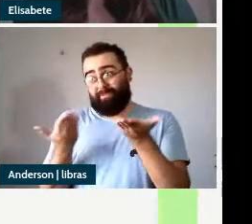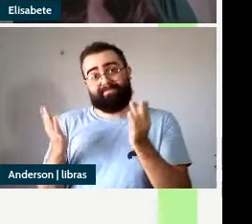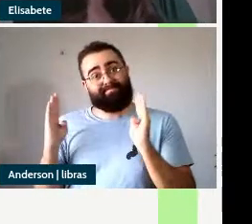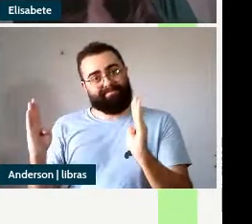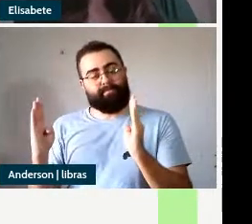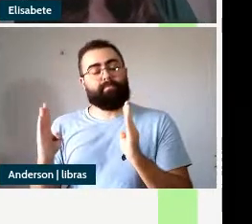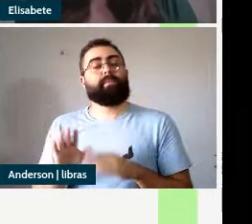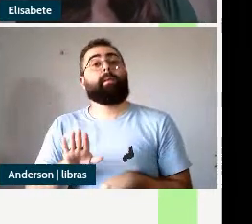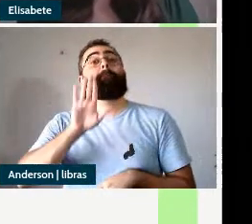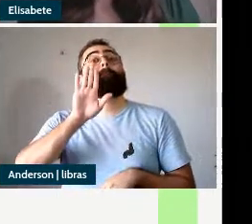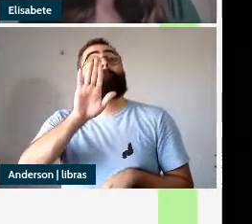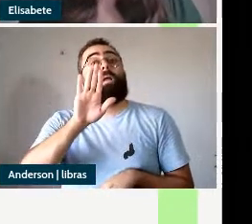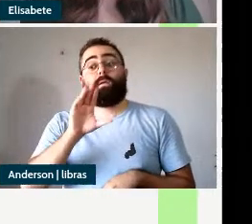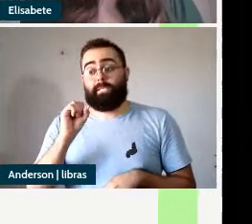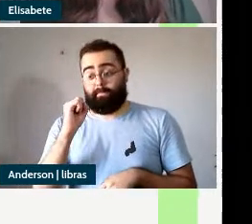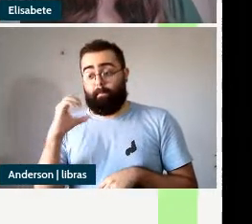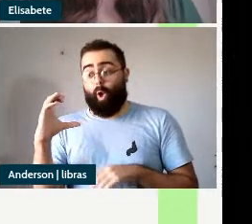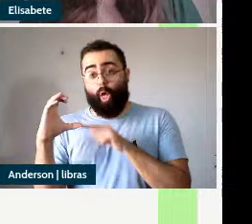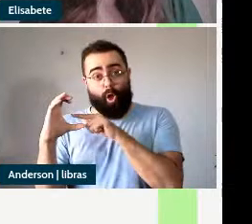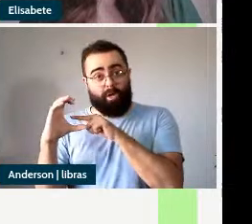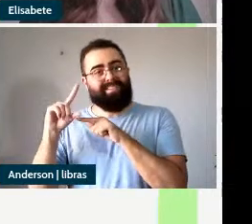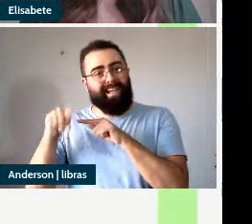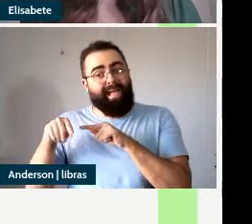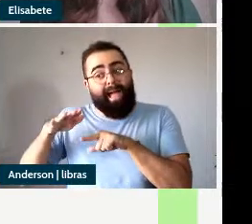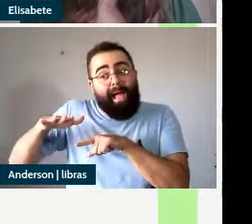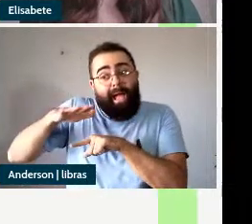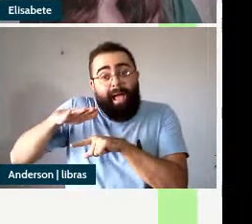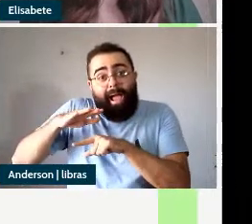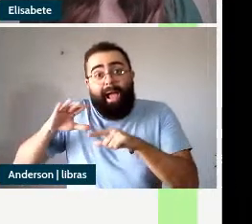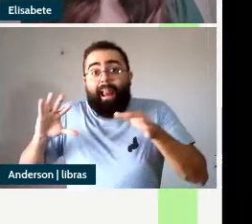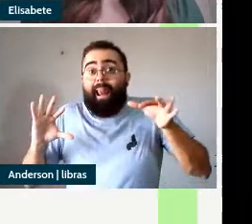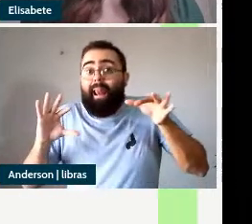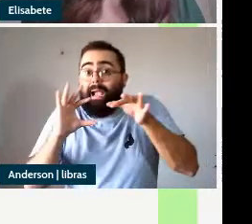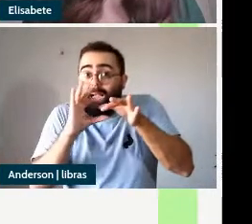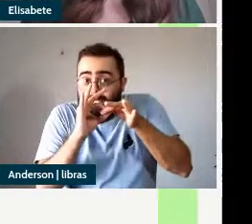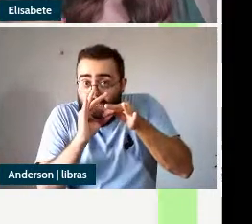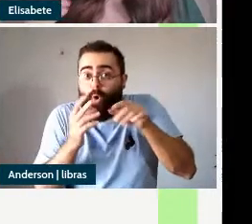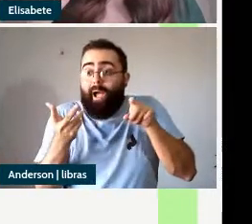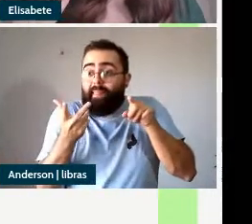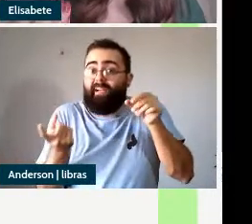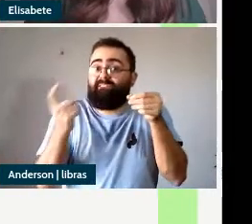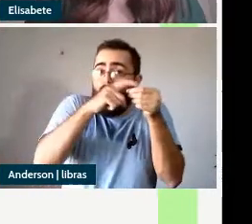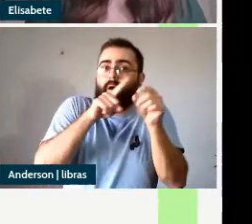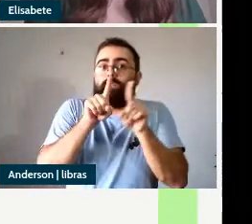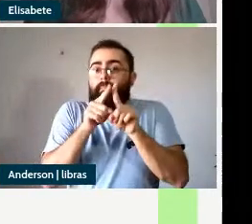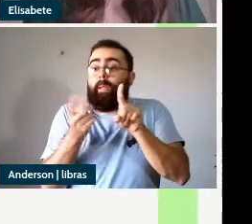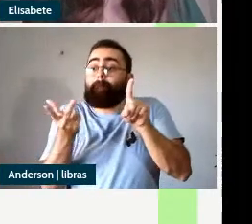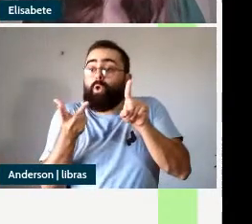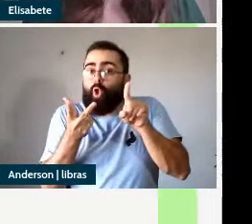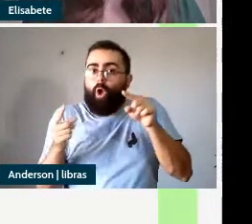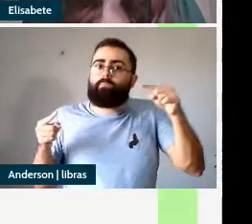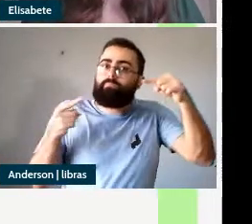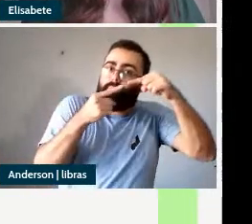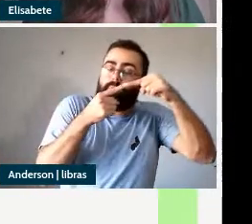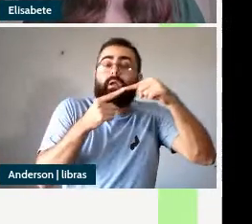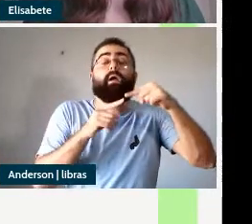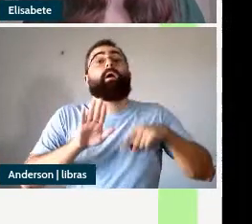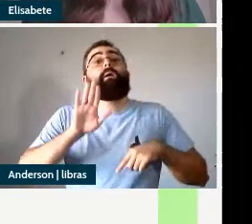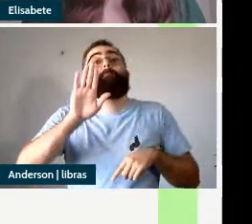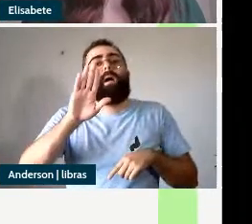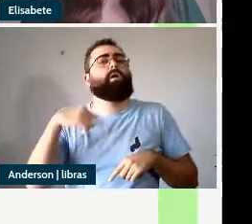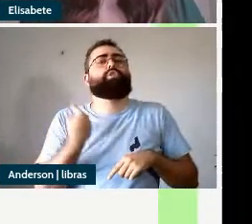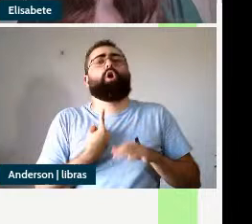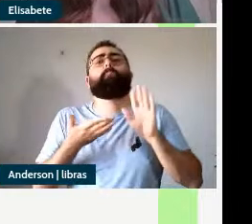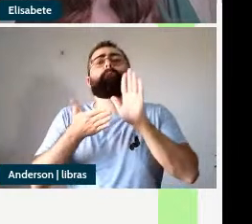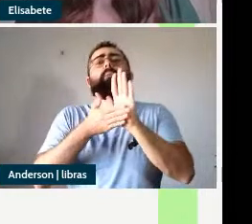considere a small clause como um domínio de ligação para anafóricos e pronomes e desde que a gente estipule a coindexação